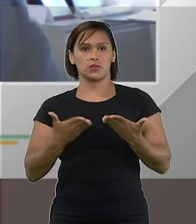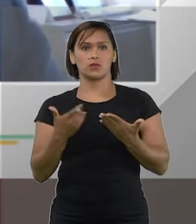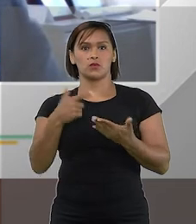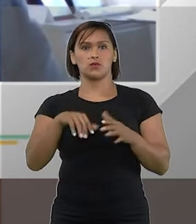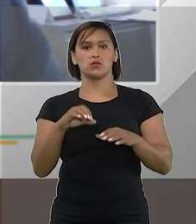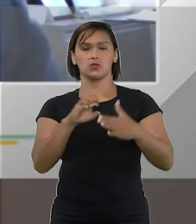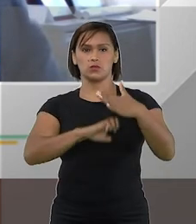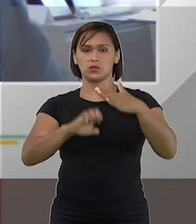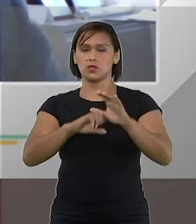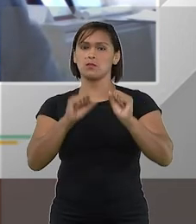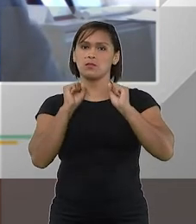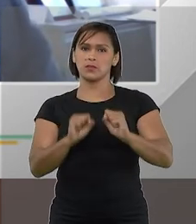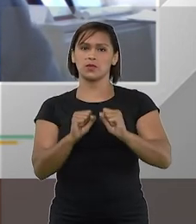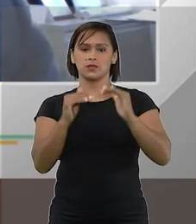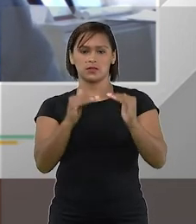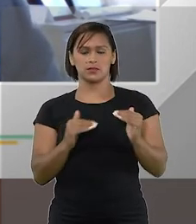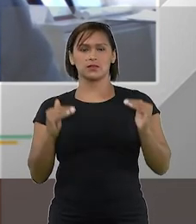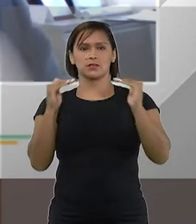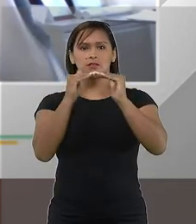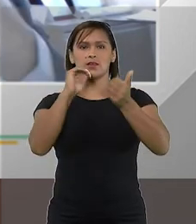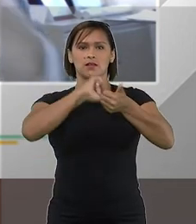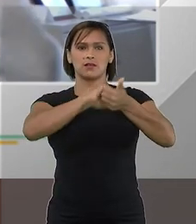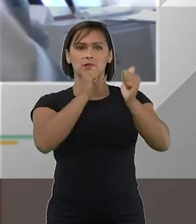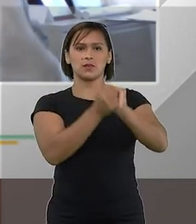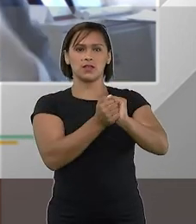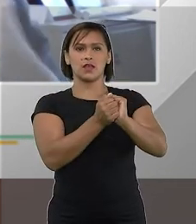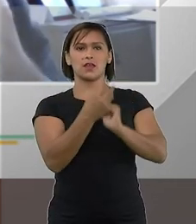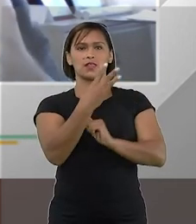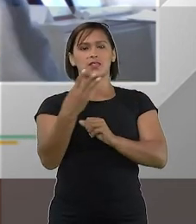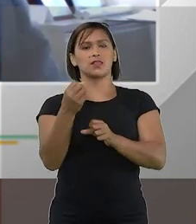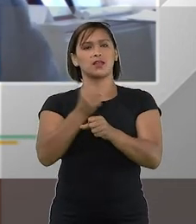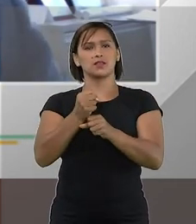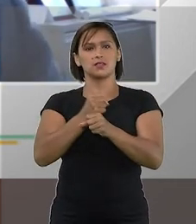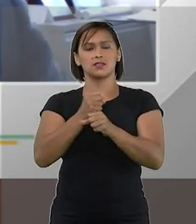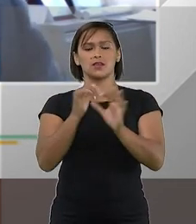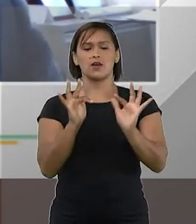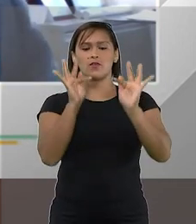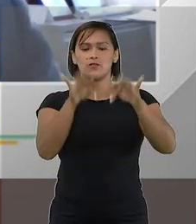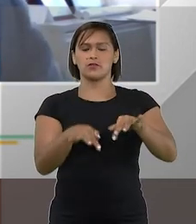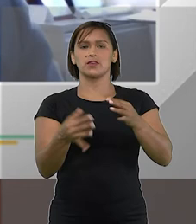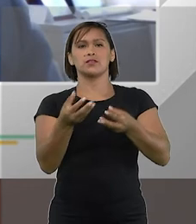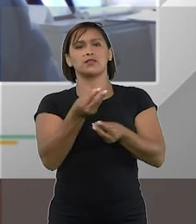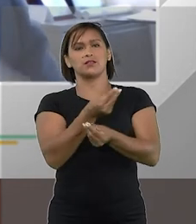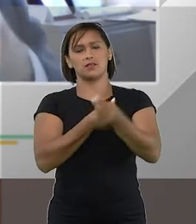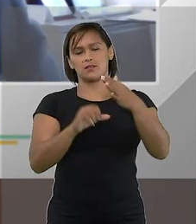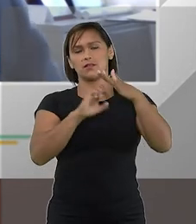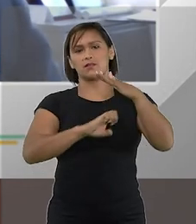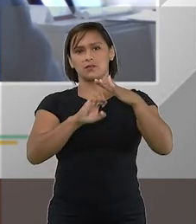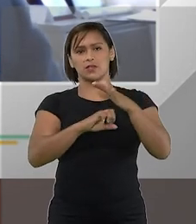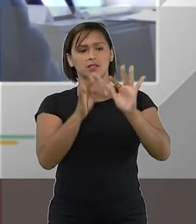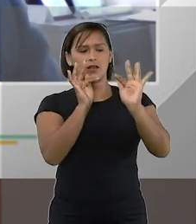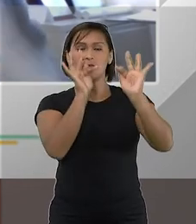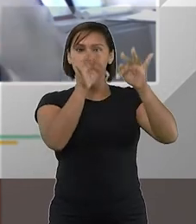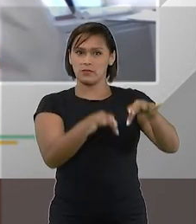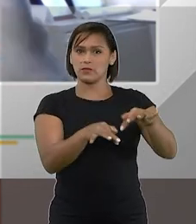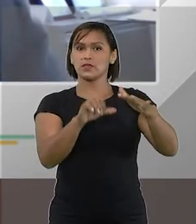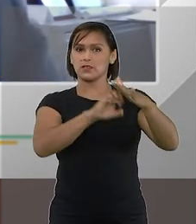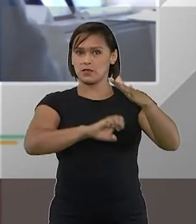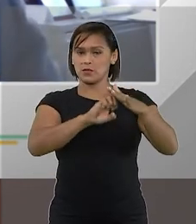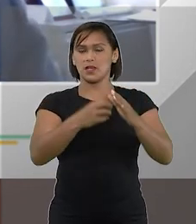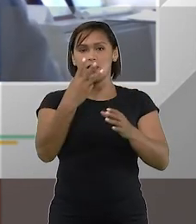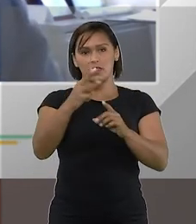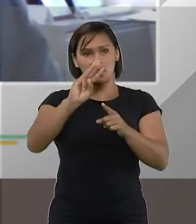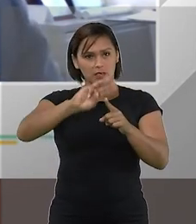o empresário poderá se reabilitar depois de três anos de decretada a falência decretou a falência